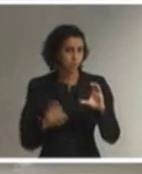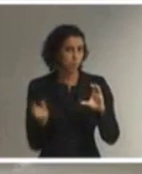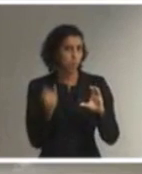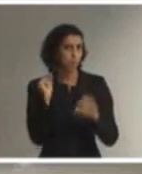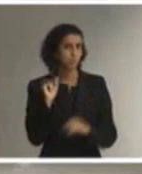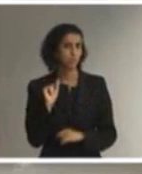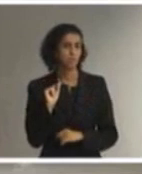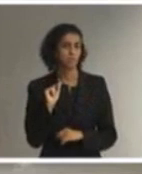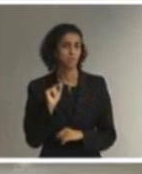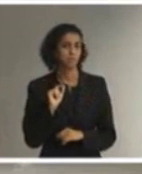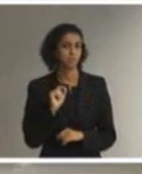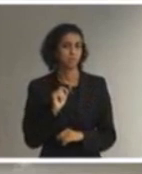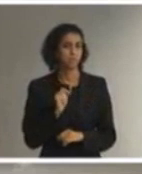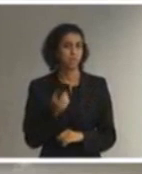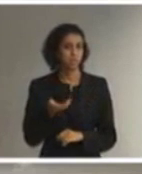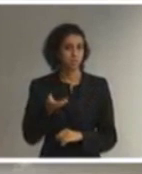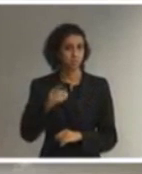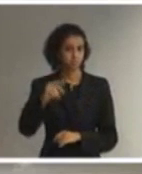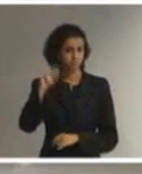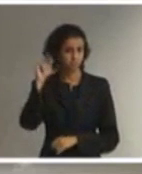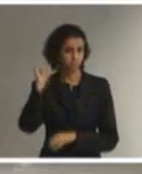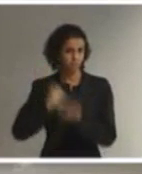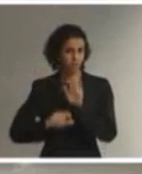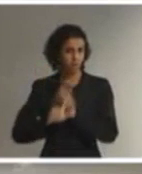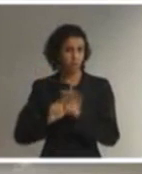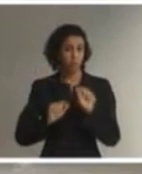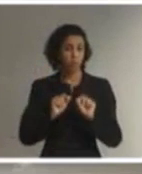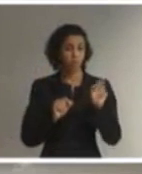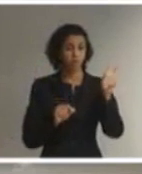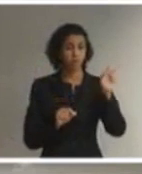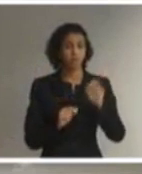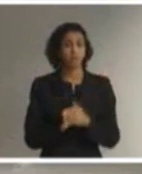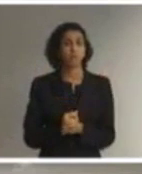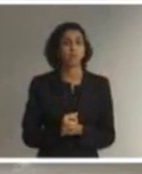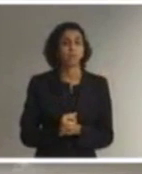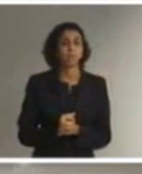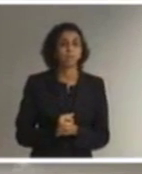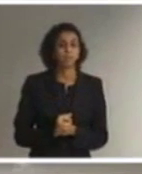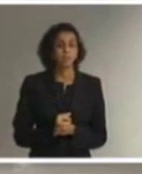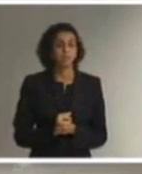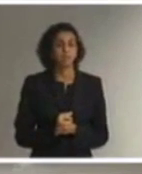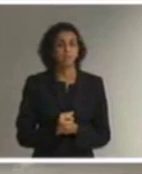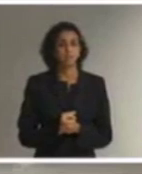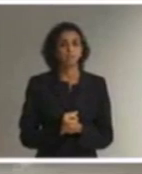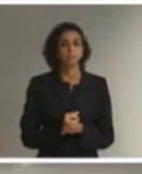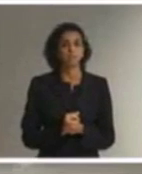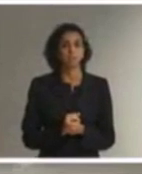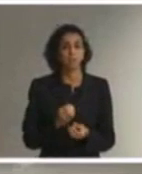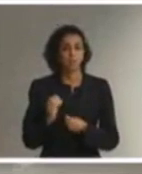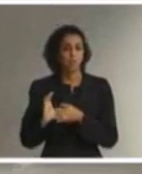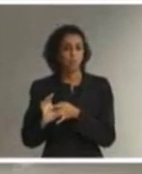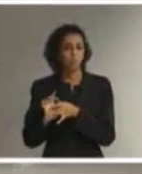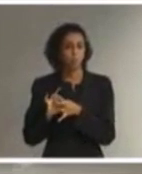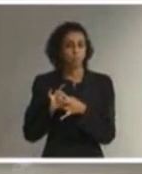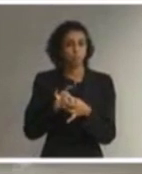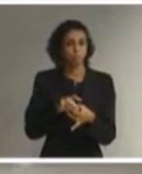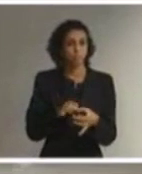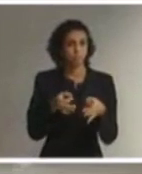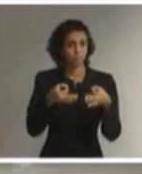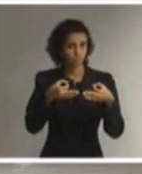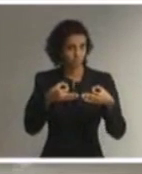antiga lei, quando trata das condições adequadas